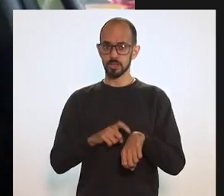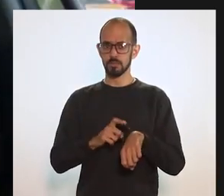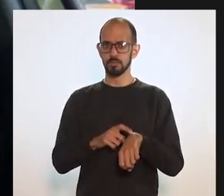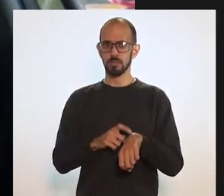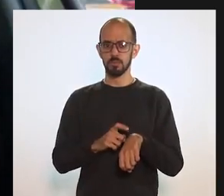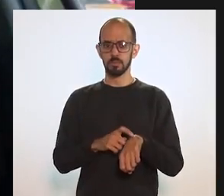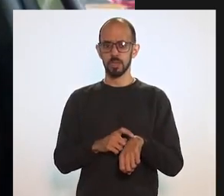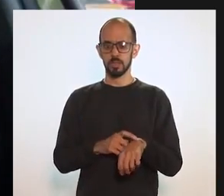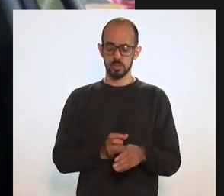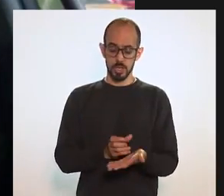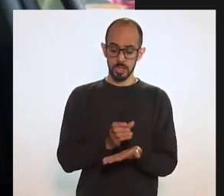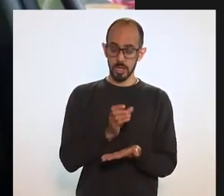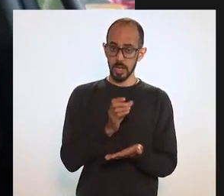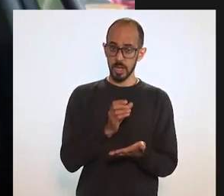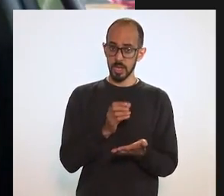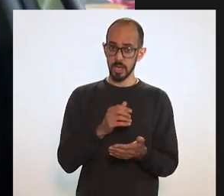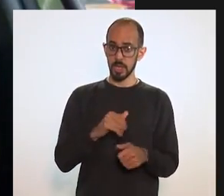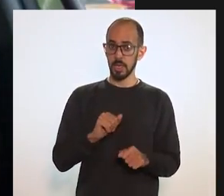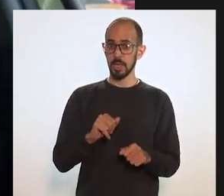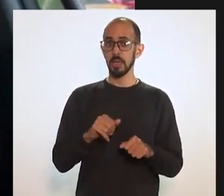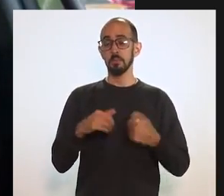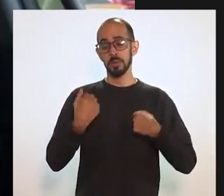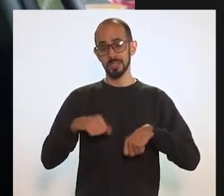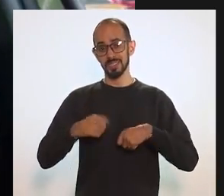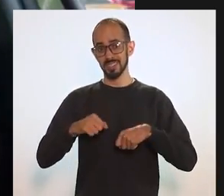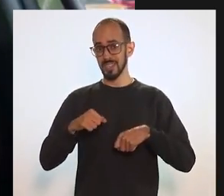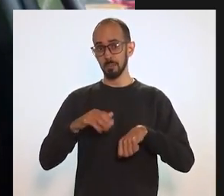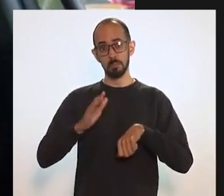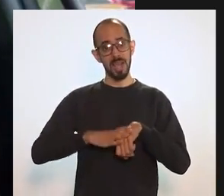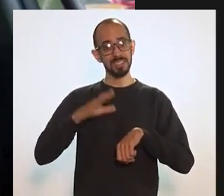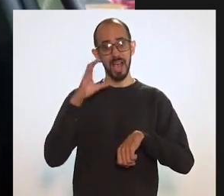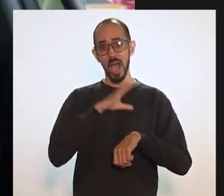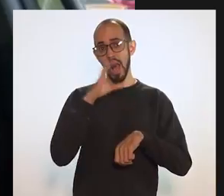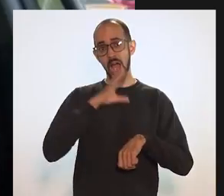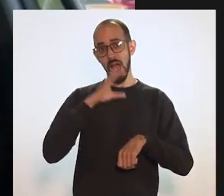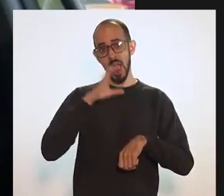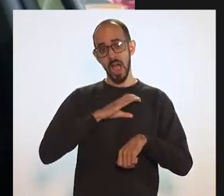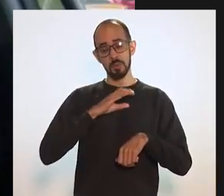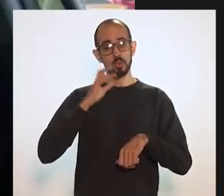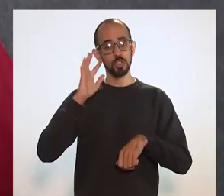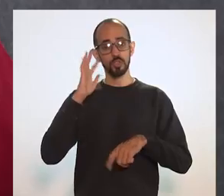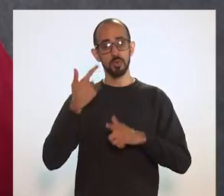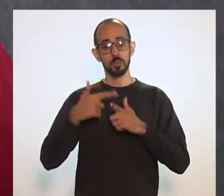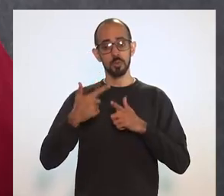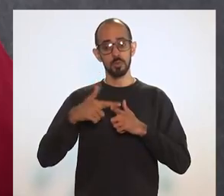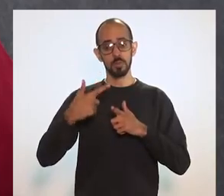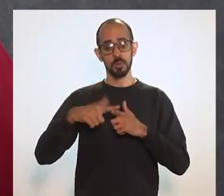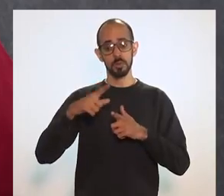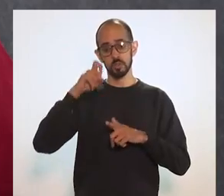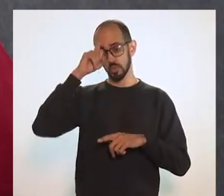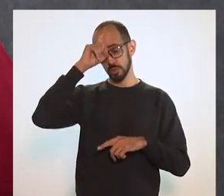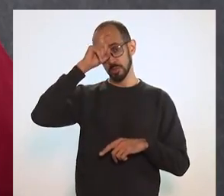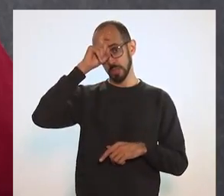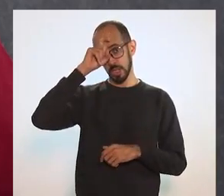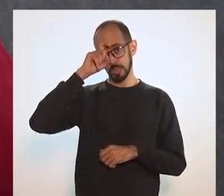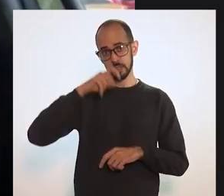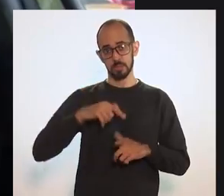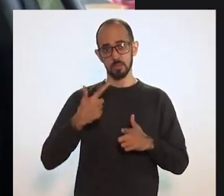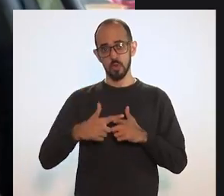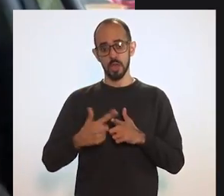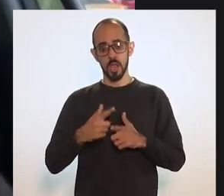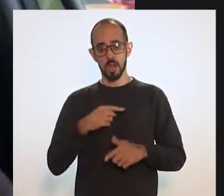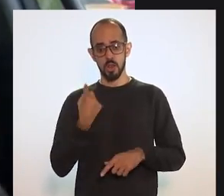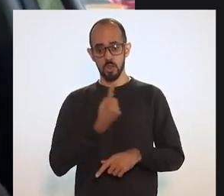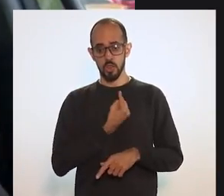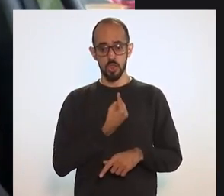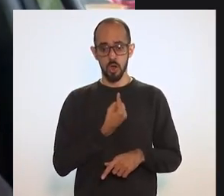nesse momento, não faz muito sentido. A gente tem que, primeiro, desafogar os hospitais, como o deputado Flávio falou, porque a